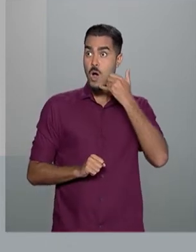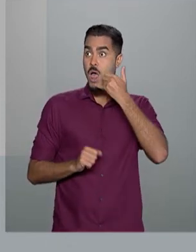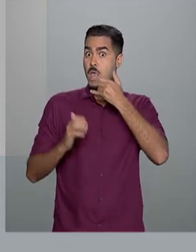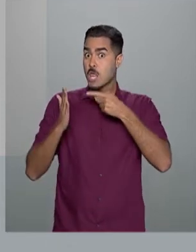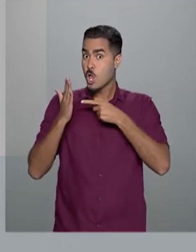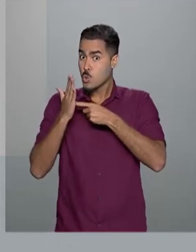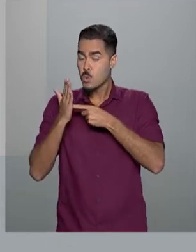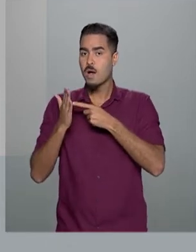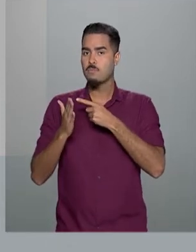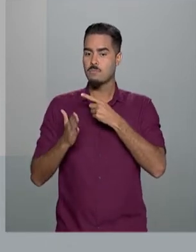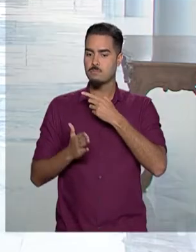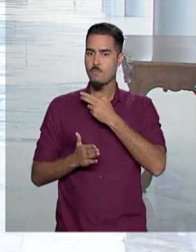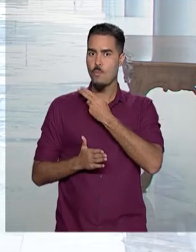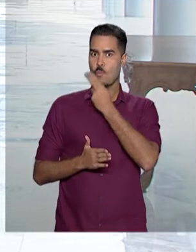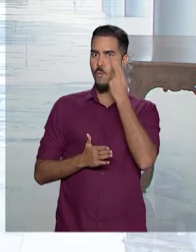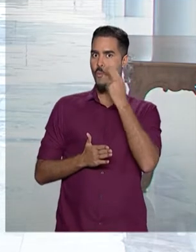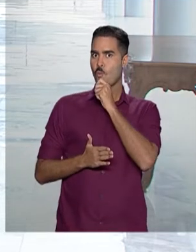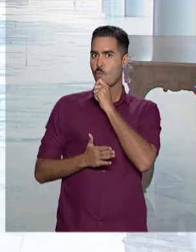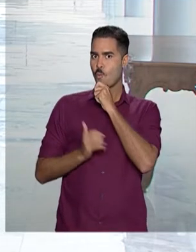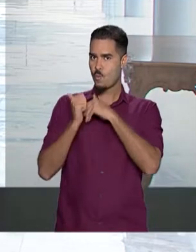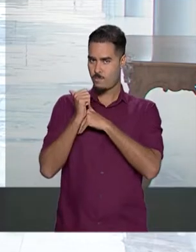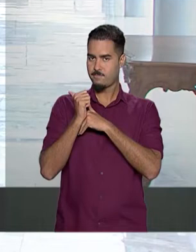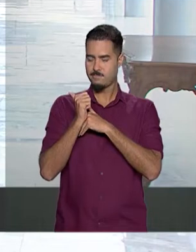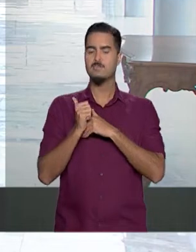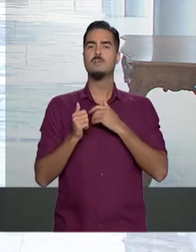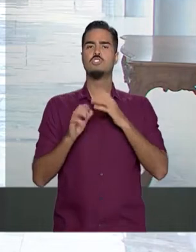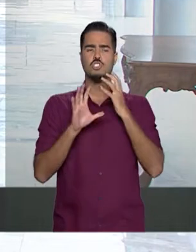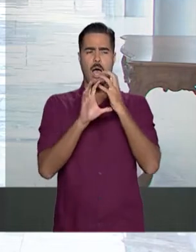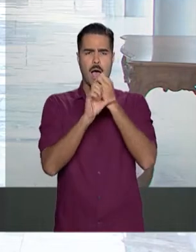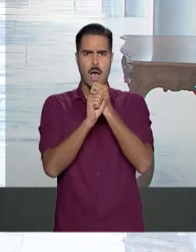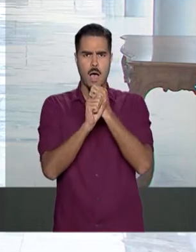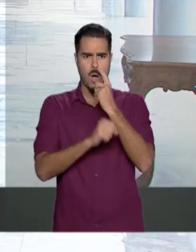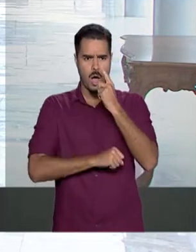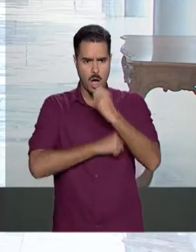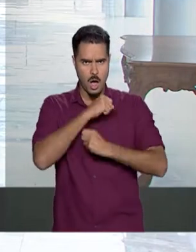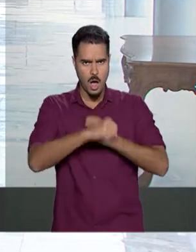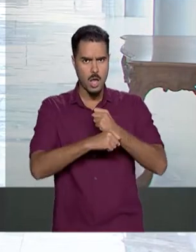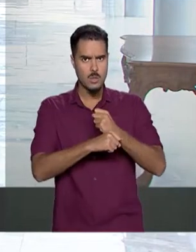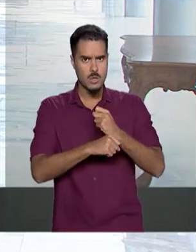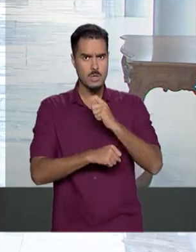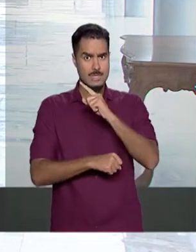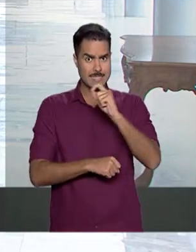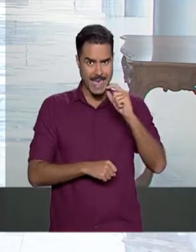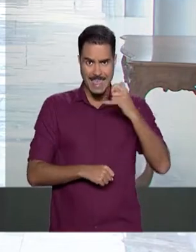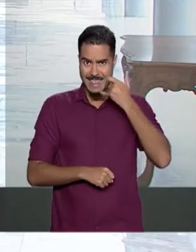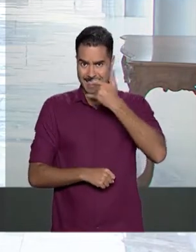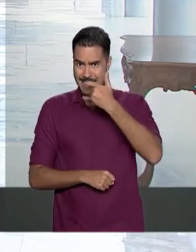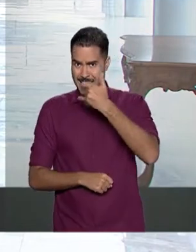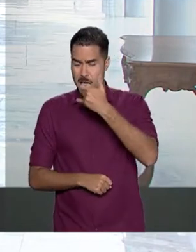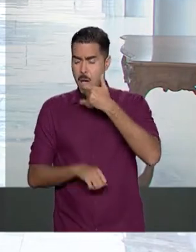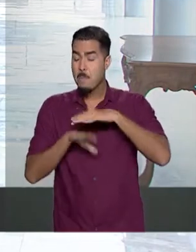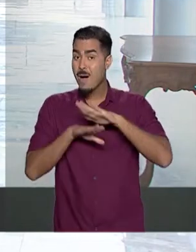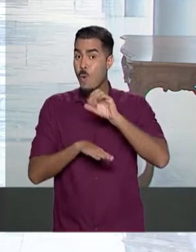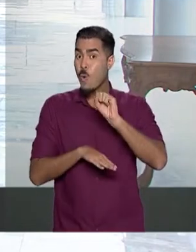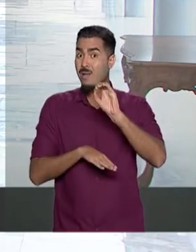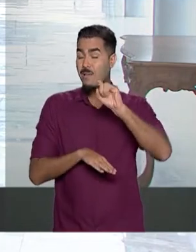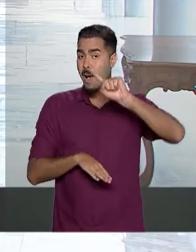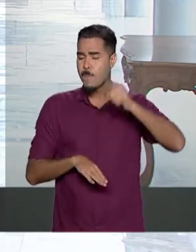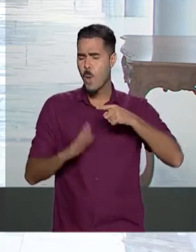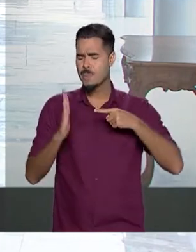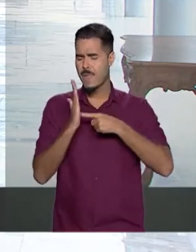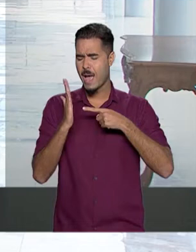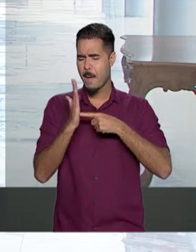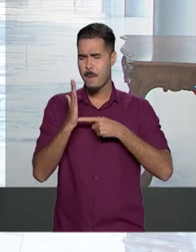anônima. Um balanço do Disque 100 mostra que, por ano, o serviço recebe mais de 80 mil denúncias